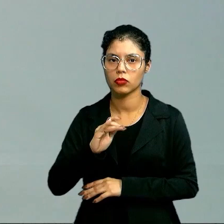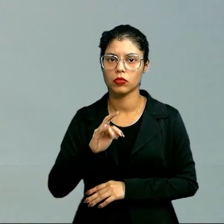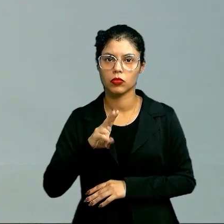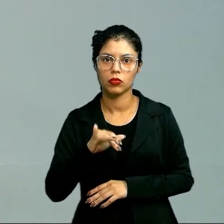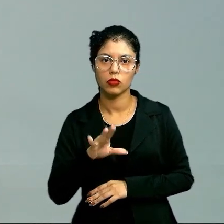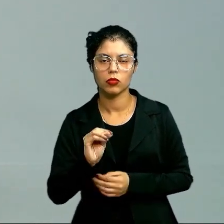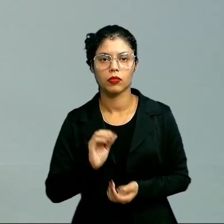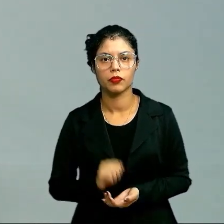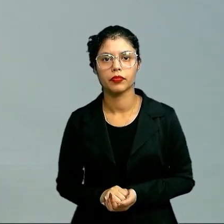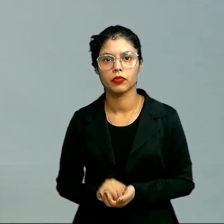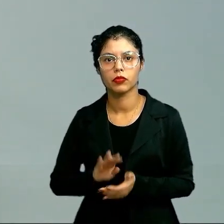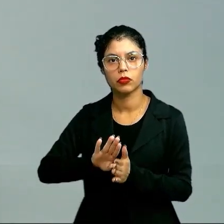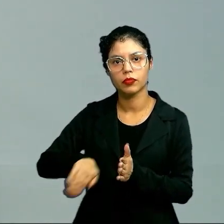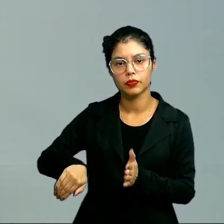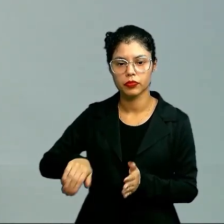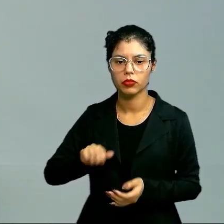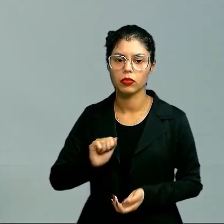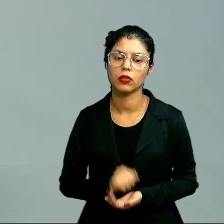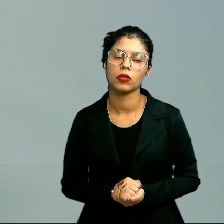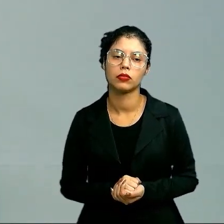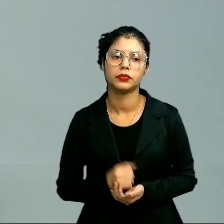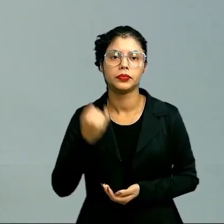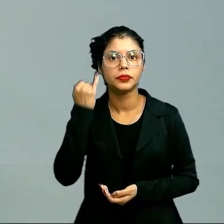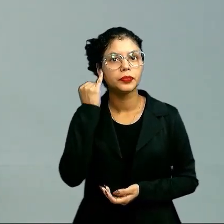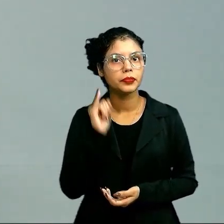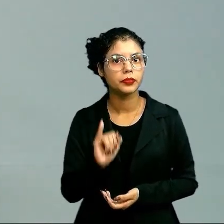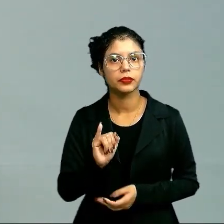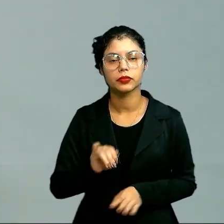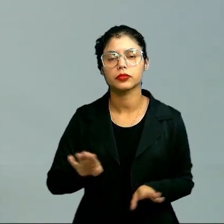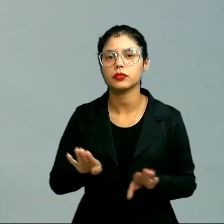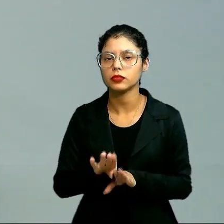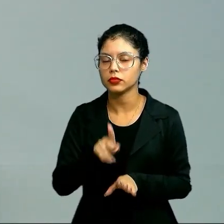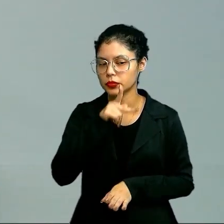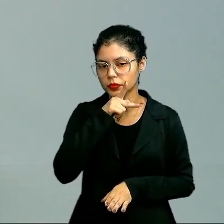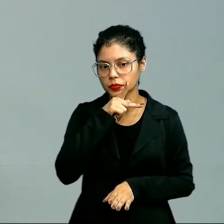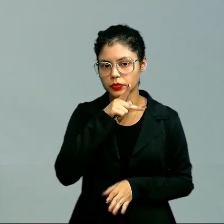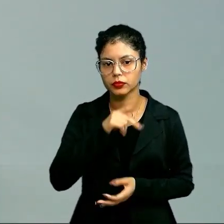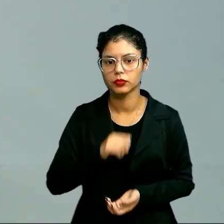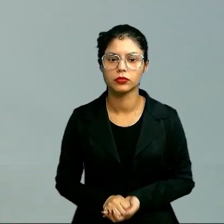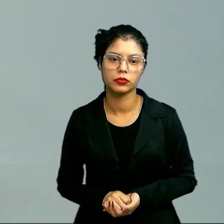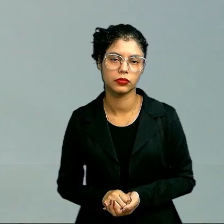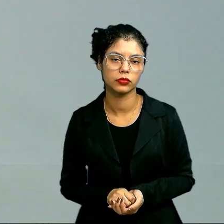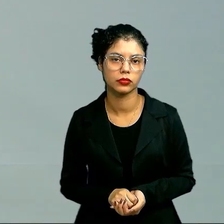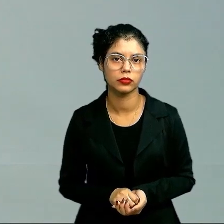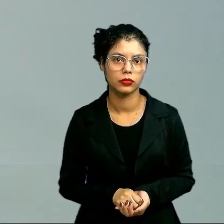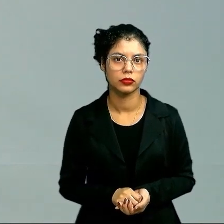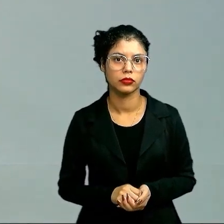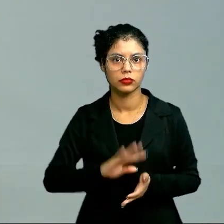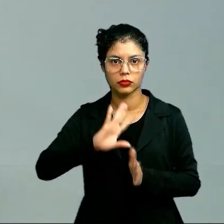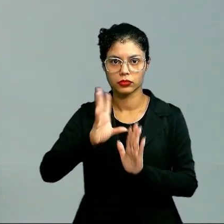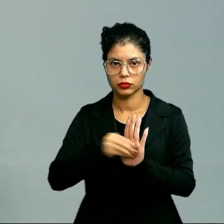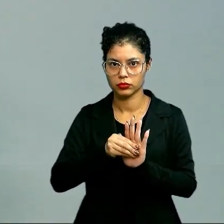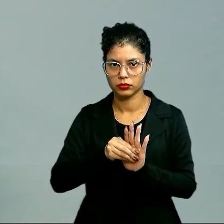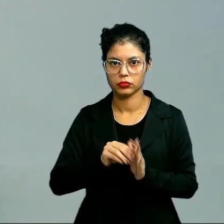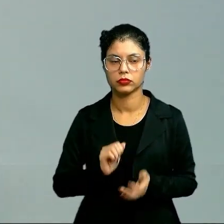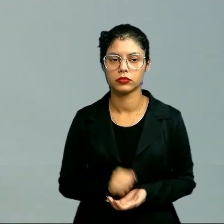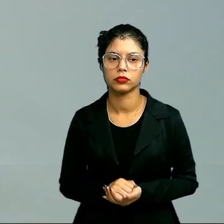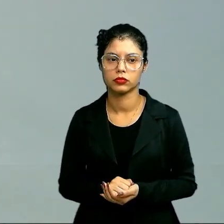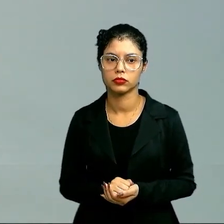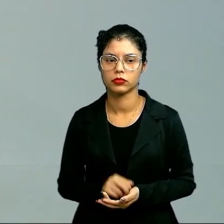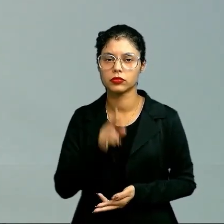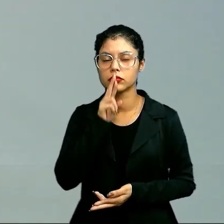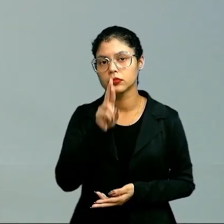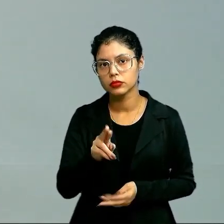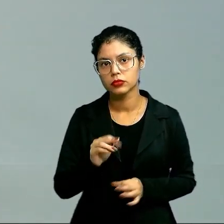aristotélico, tirou a ideia do mundo das ideias do Platão. O que você vai colocar no lugar de tudo isso? E ele